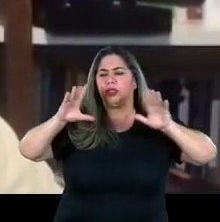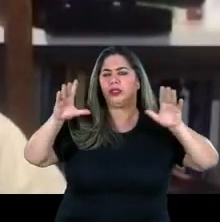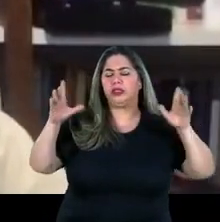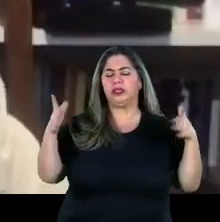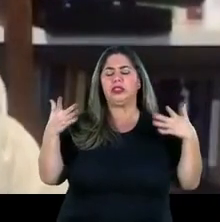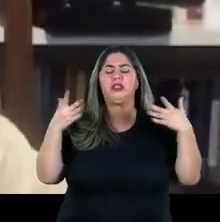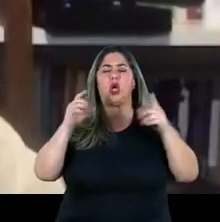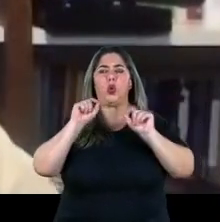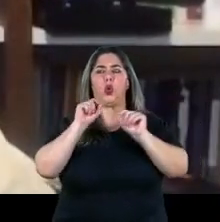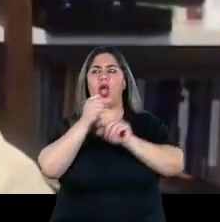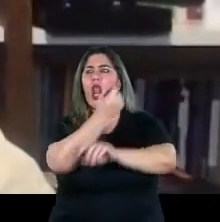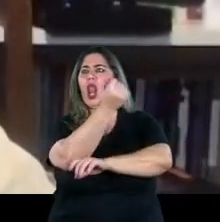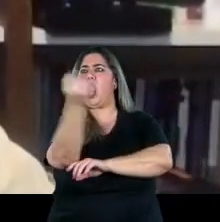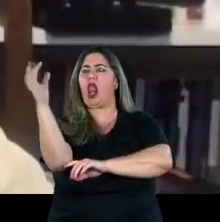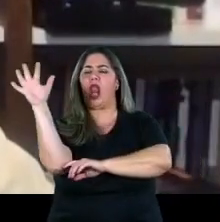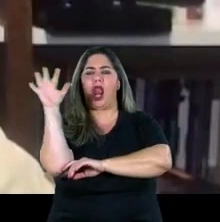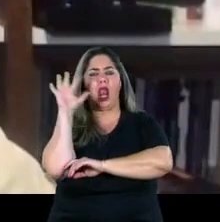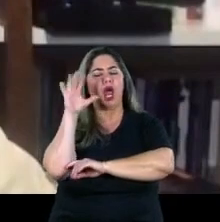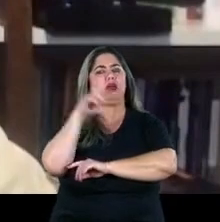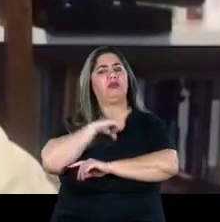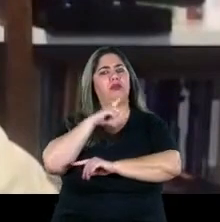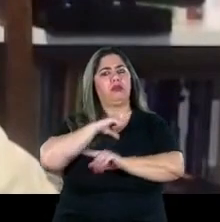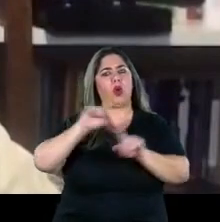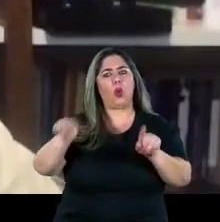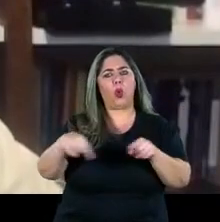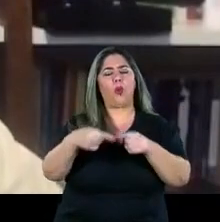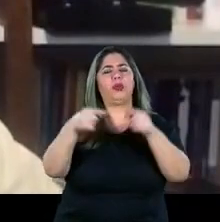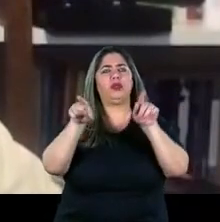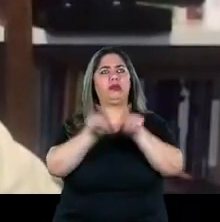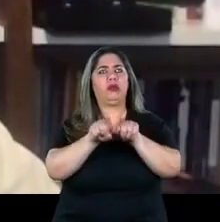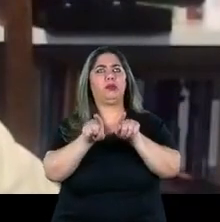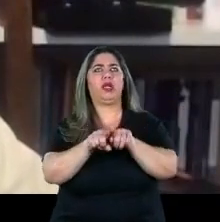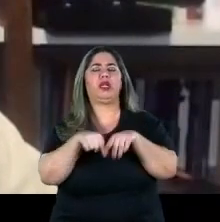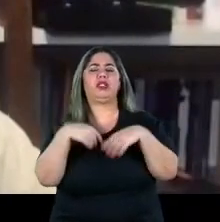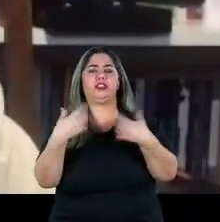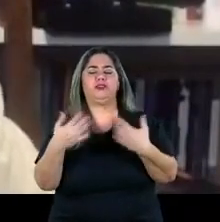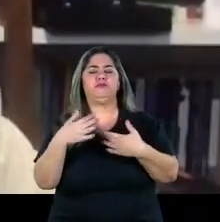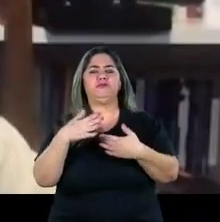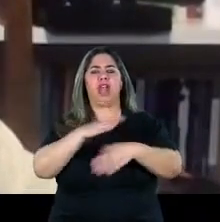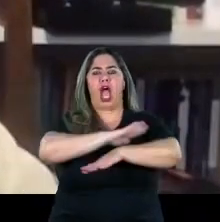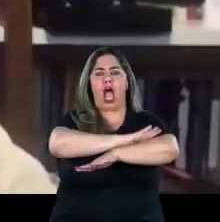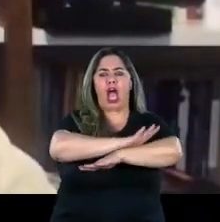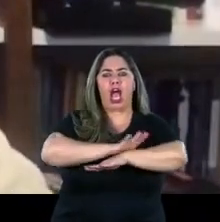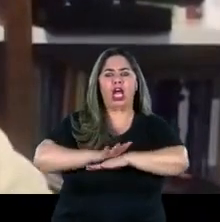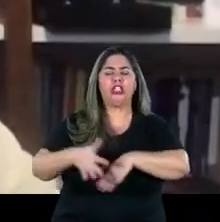a ver com a questão ambiental tem a ver com a questão racial